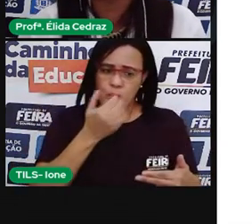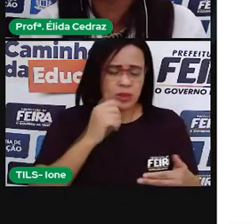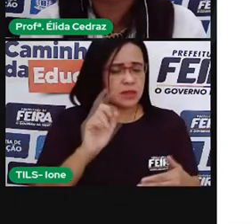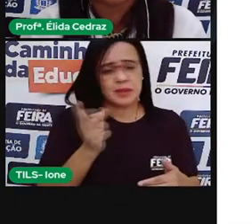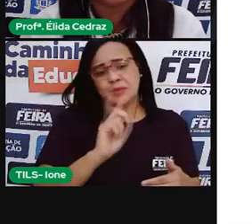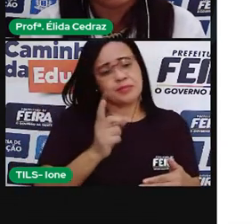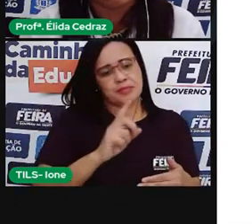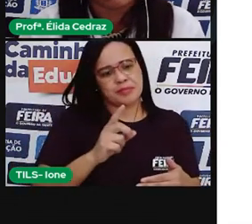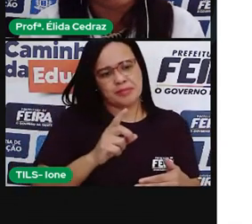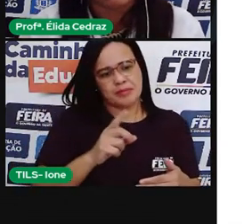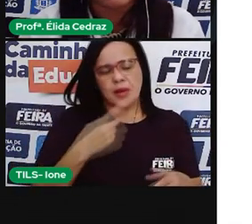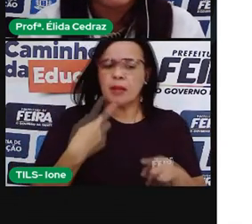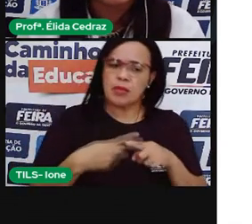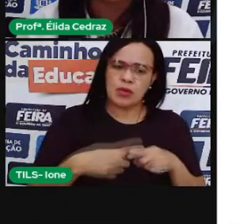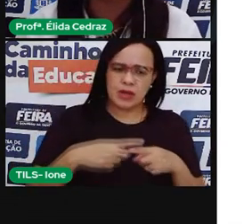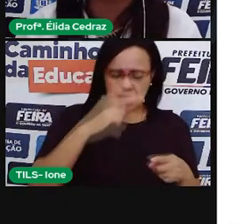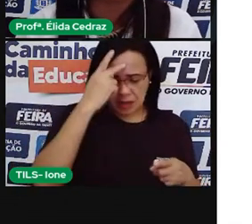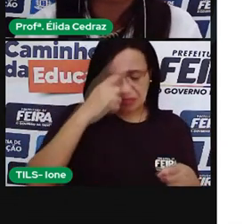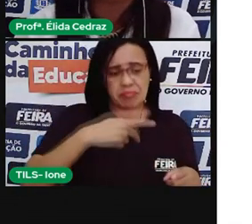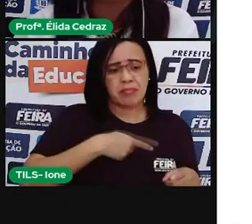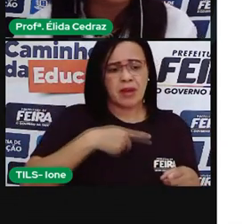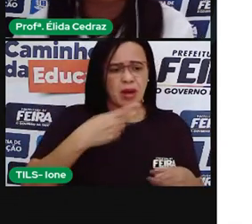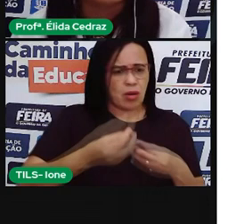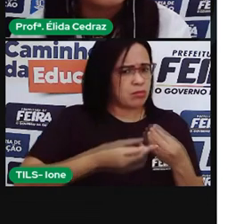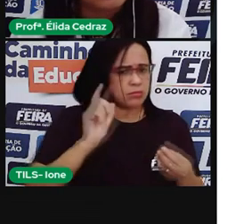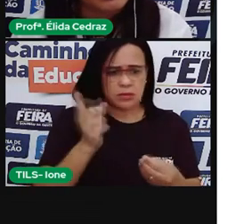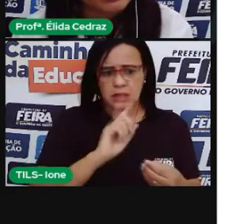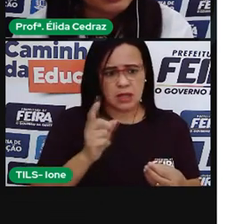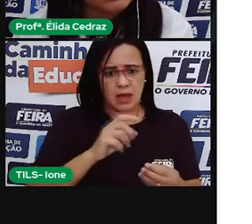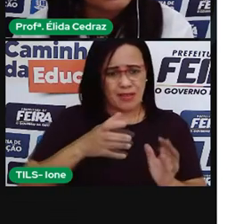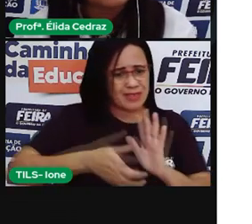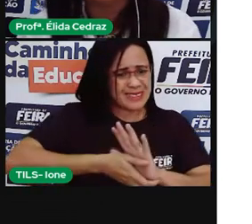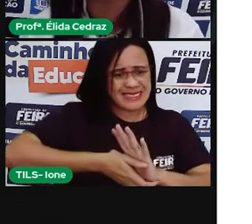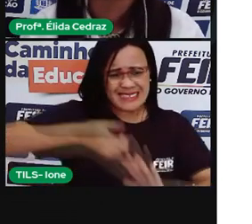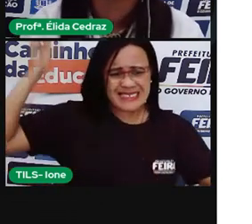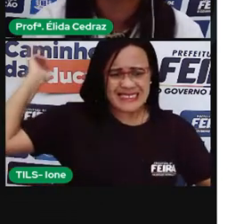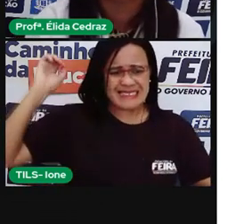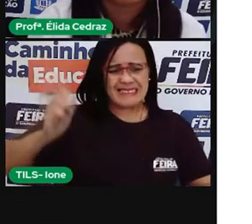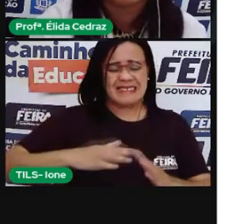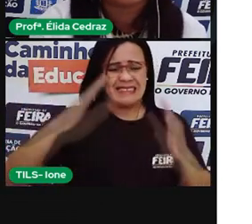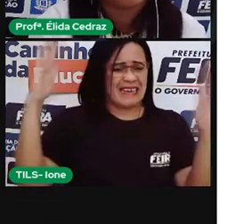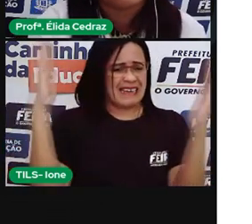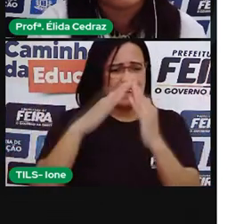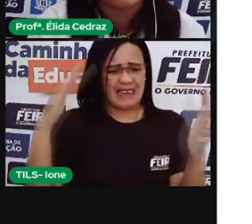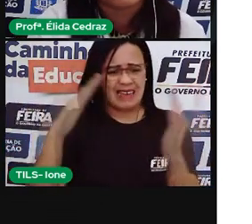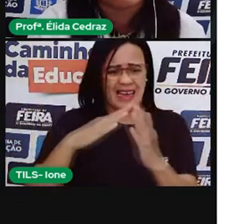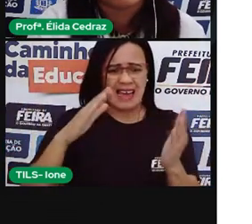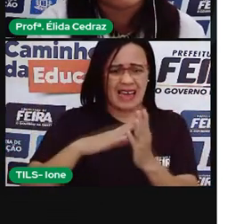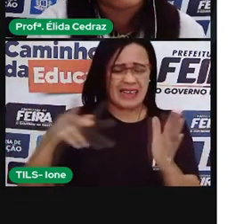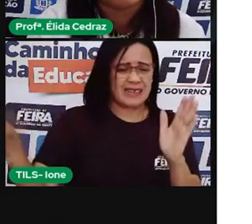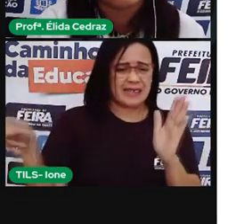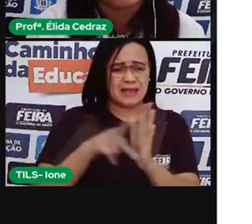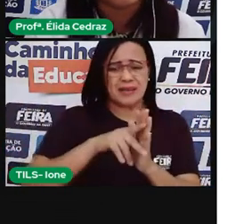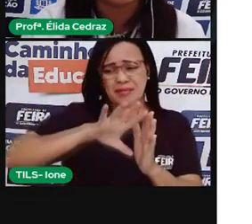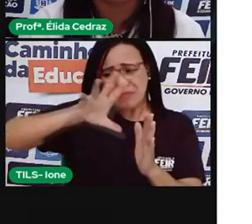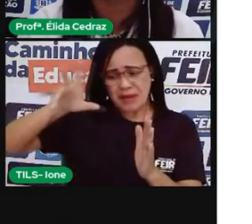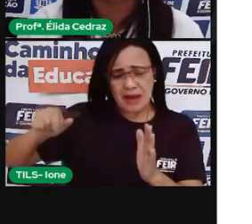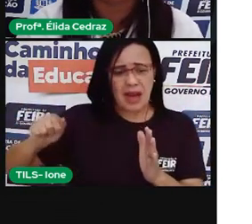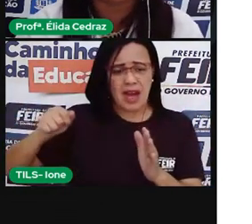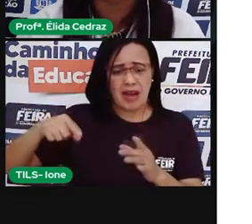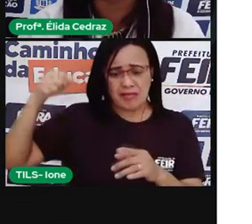por vontade própria. Eles foram retirados da sua terra e trazidos para cá para serem escravizados.